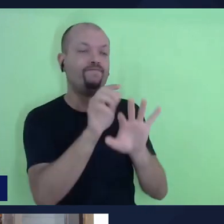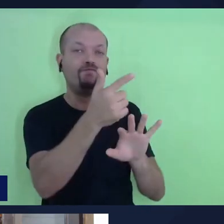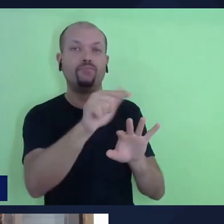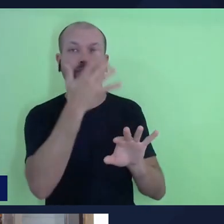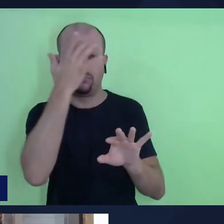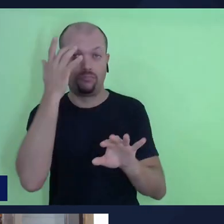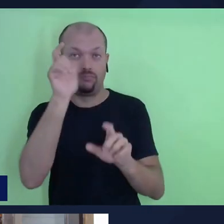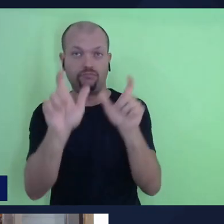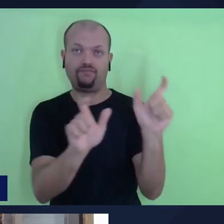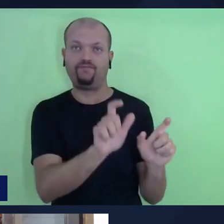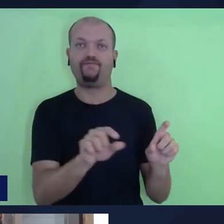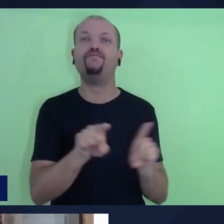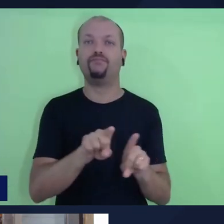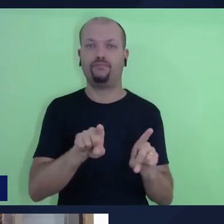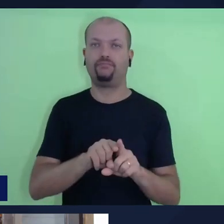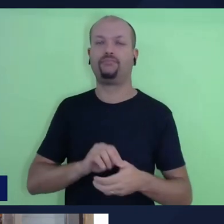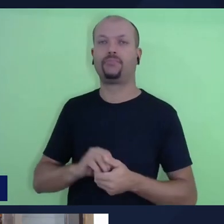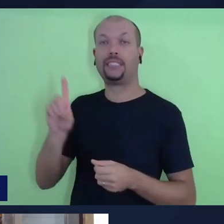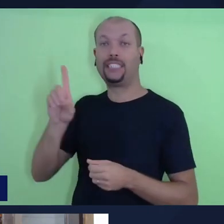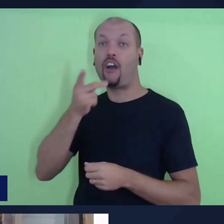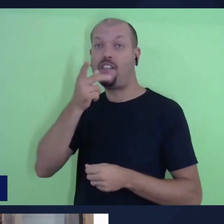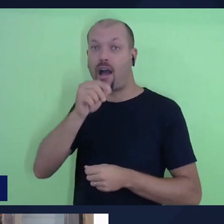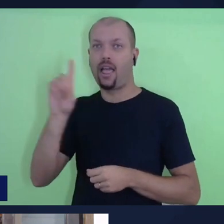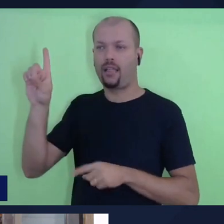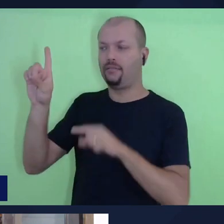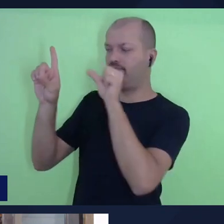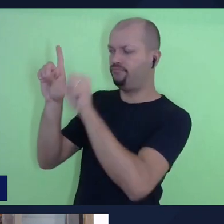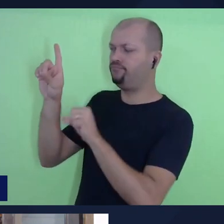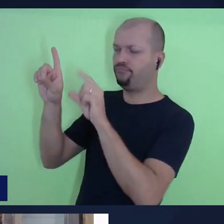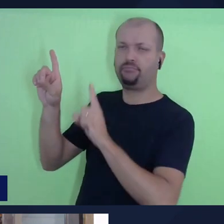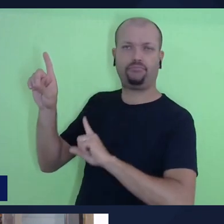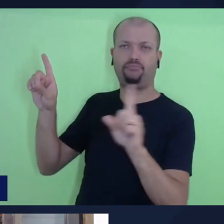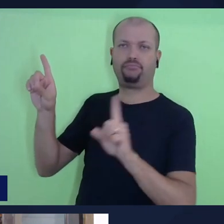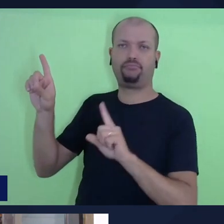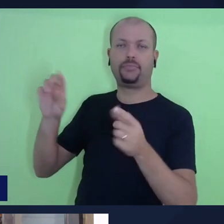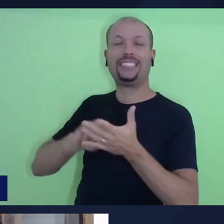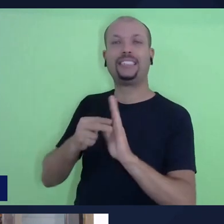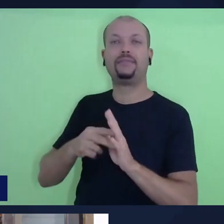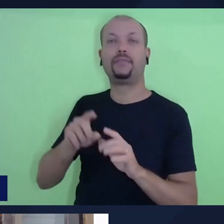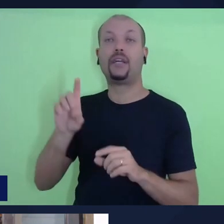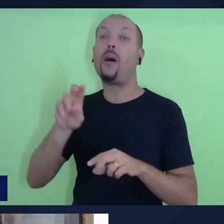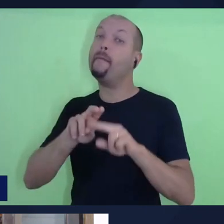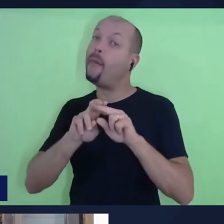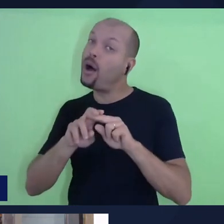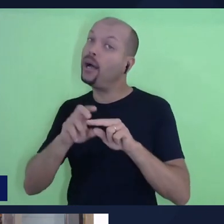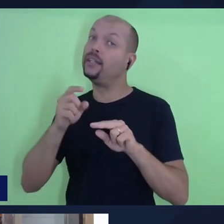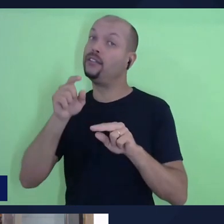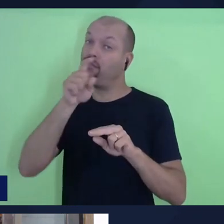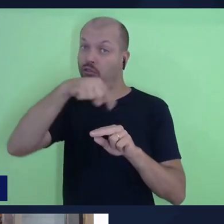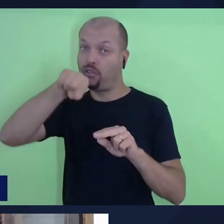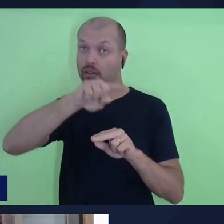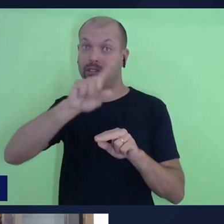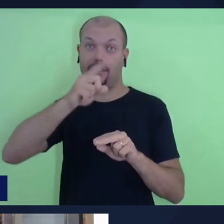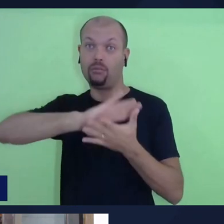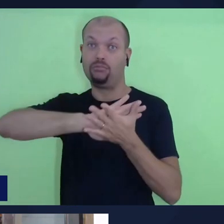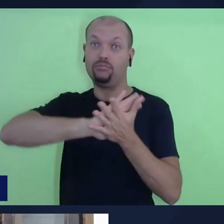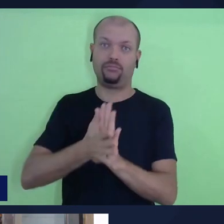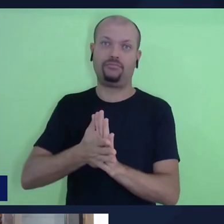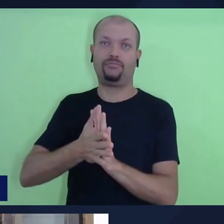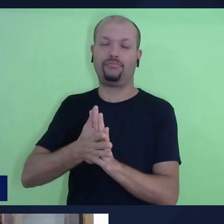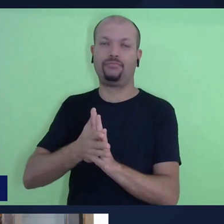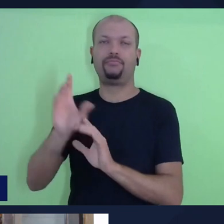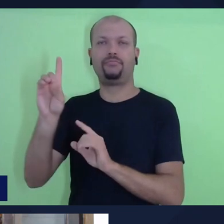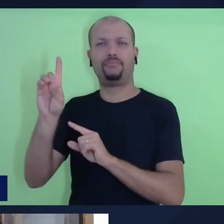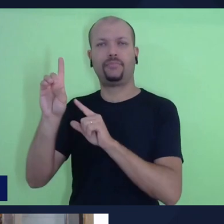Quando Deus fala que não muda, ele fala uma coisa muito interessante, fala por isso não sois consumidos. Deus é um Deus de